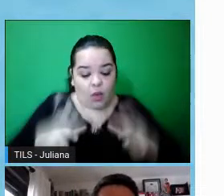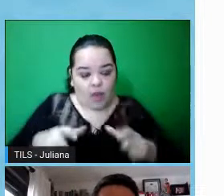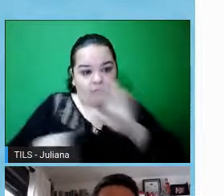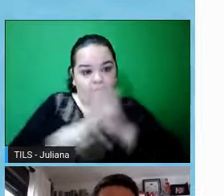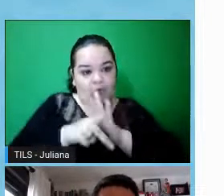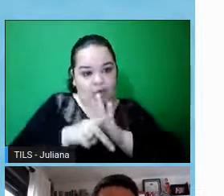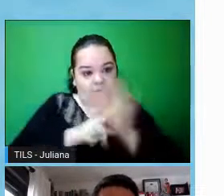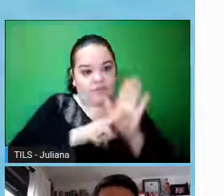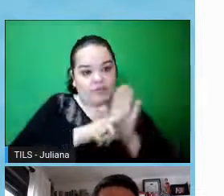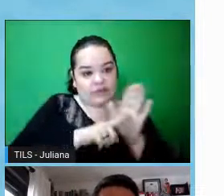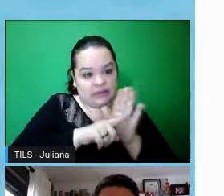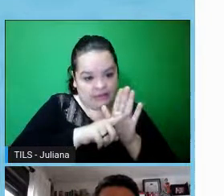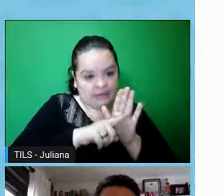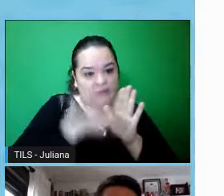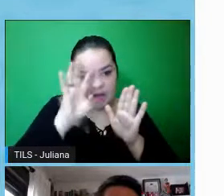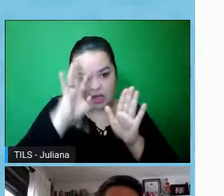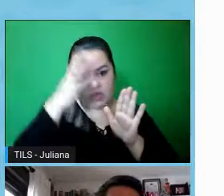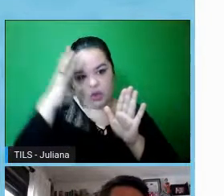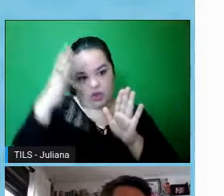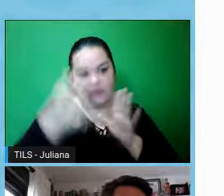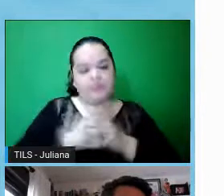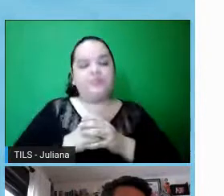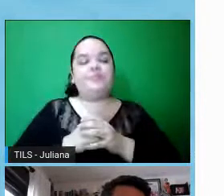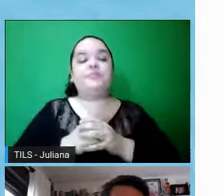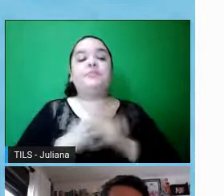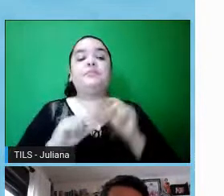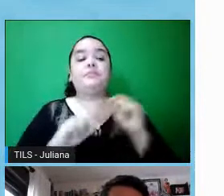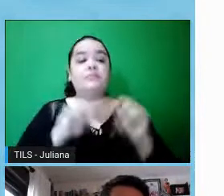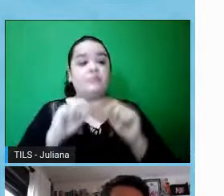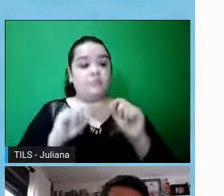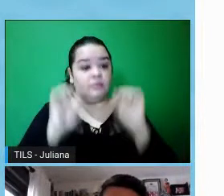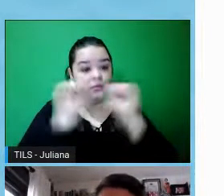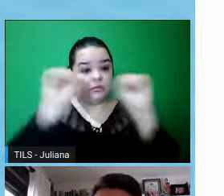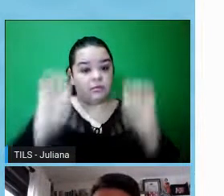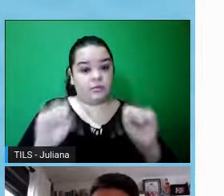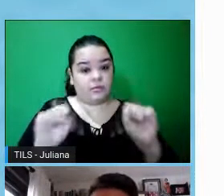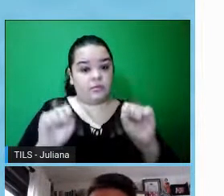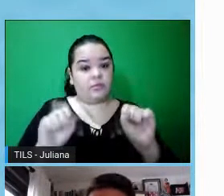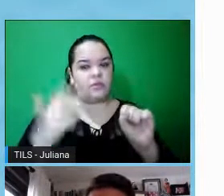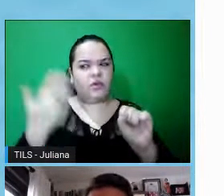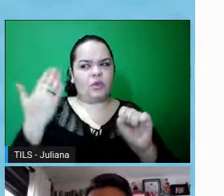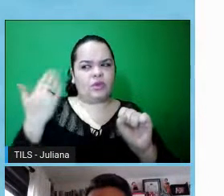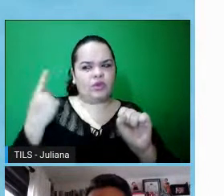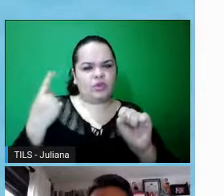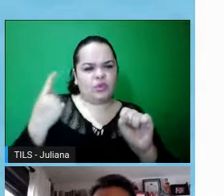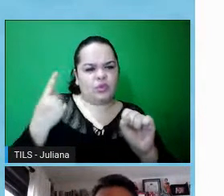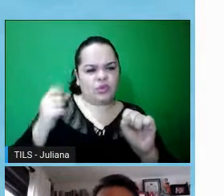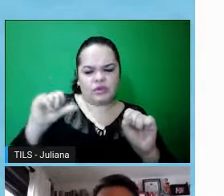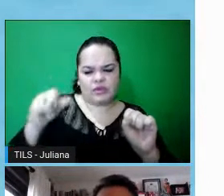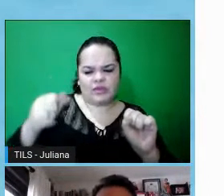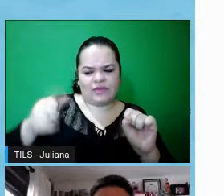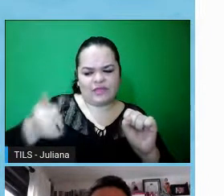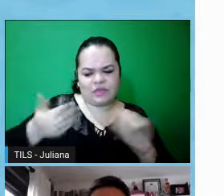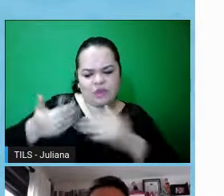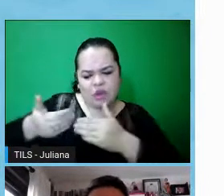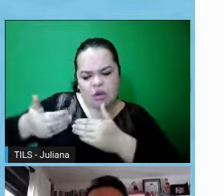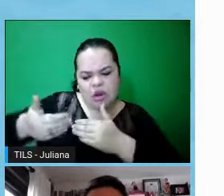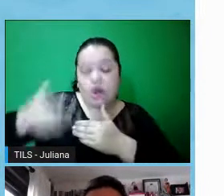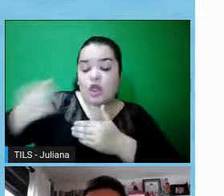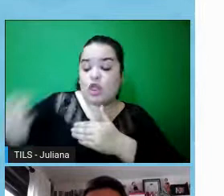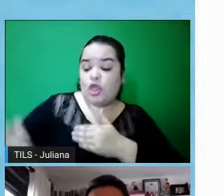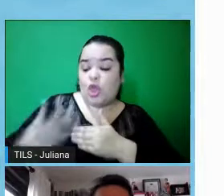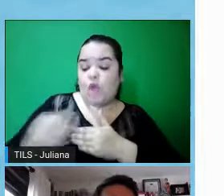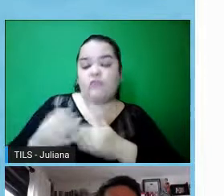E todo esse sistema hoje, né, isso não vem de 96, mas mais recentemente, se organiza num ambiente